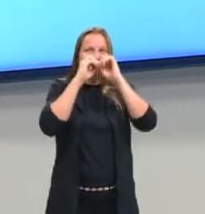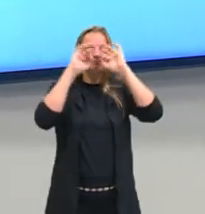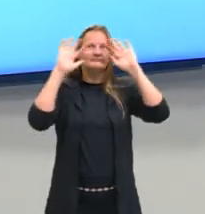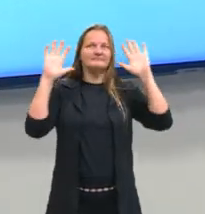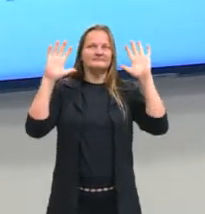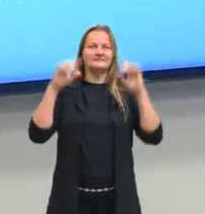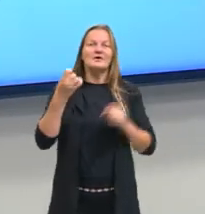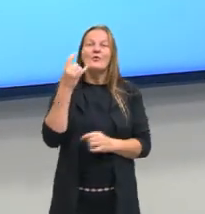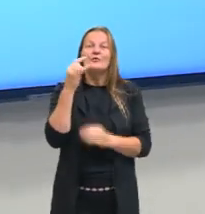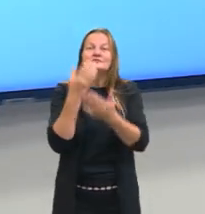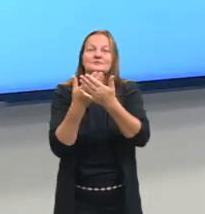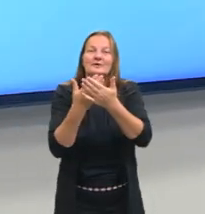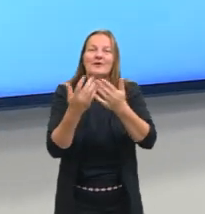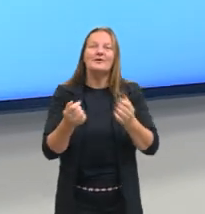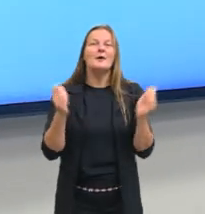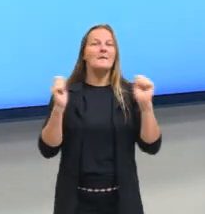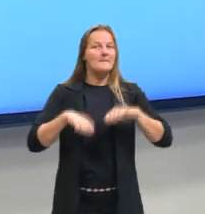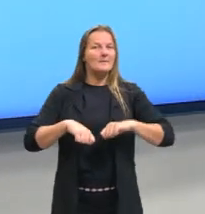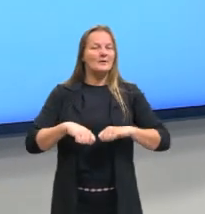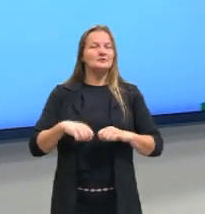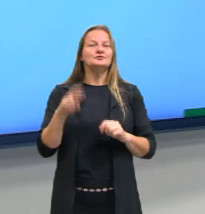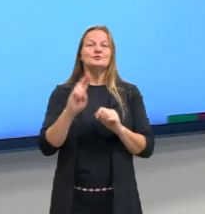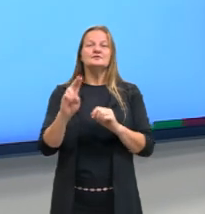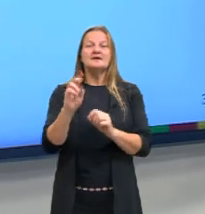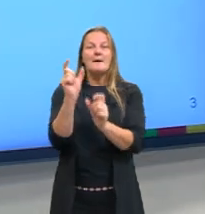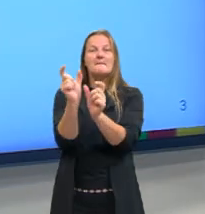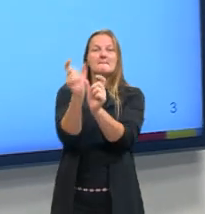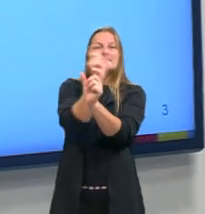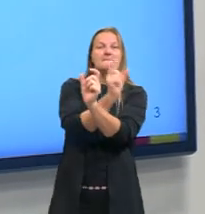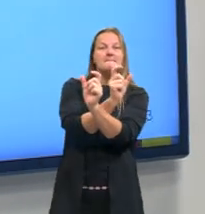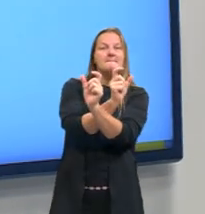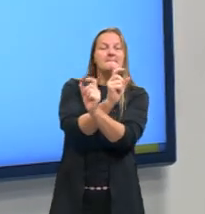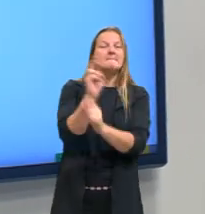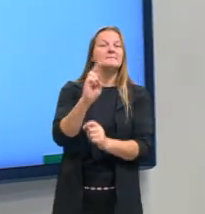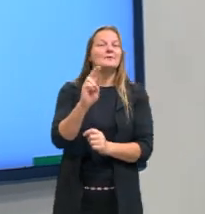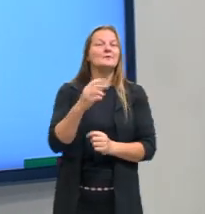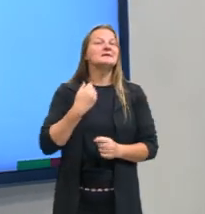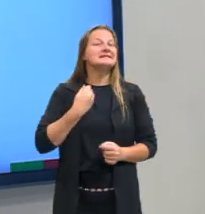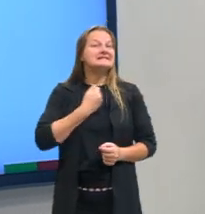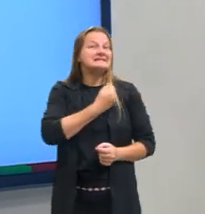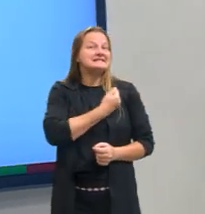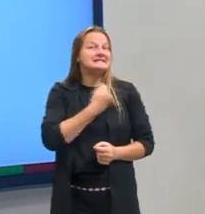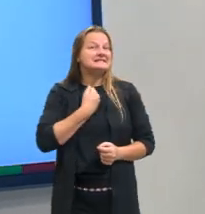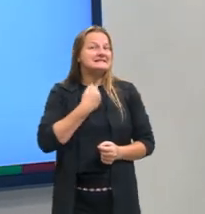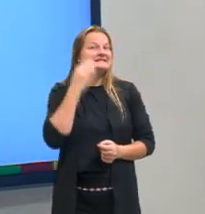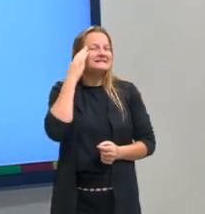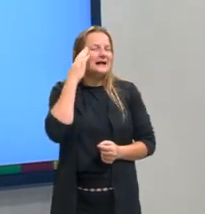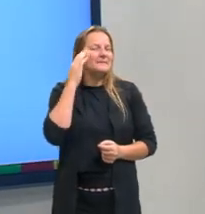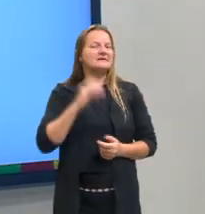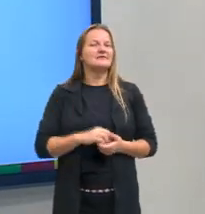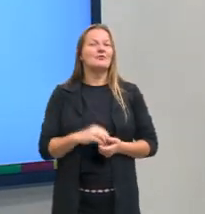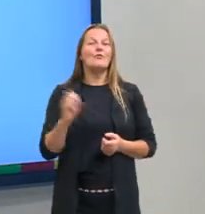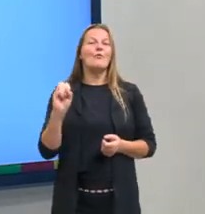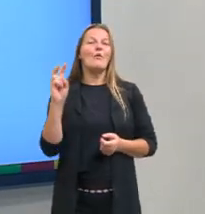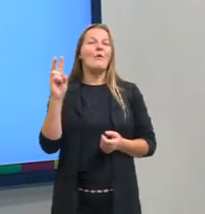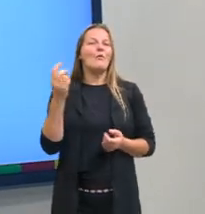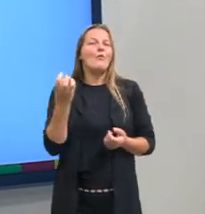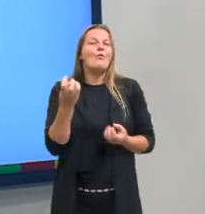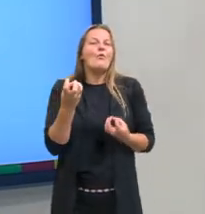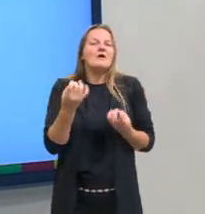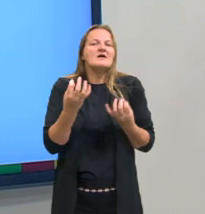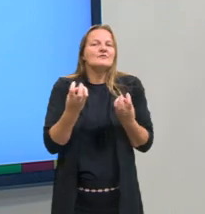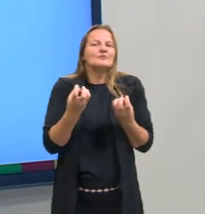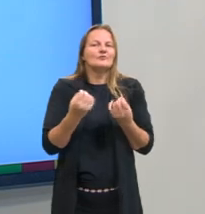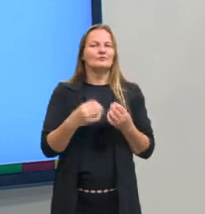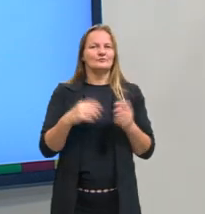aula que a gente também pode usar os prefixos. Se a gente sabe o valor de cada prefixo, às vezes vai facilitar para a gente fazer o